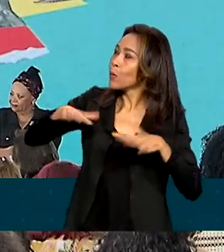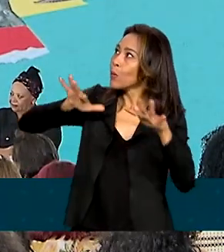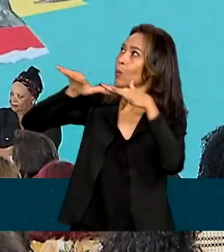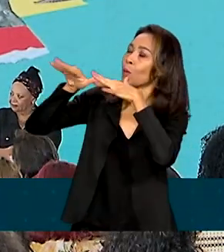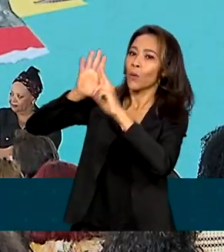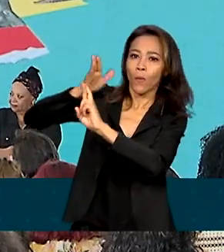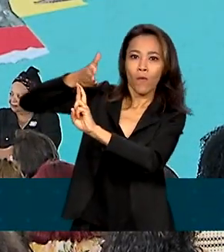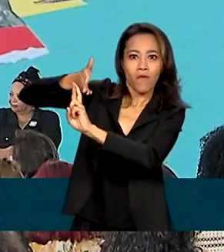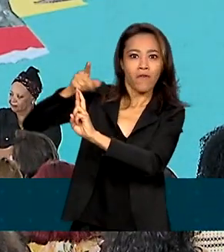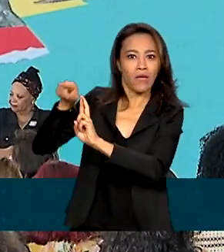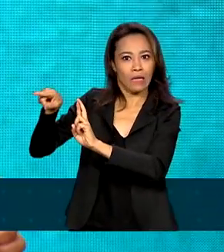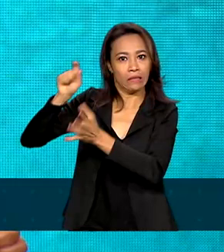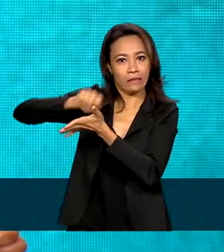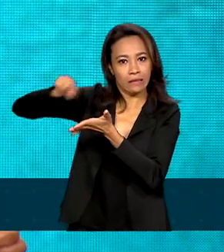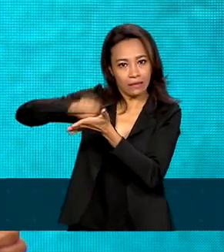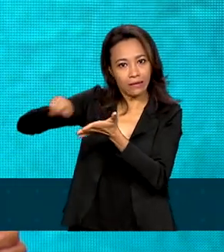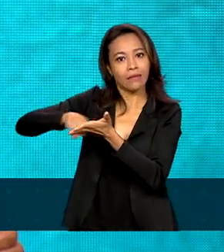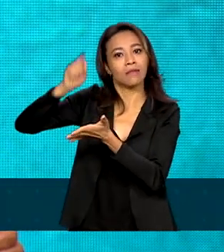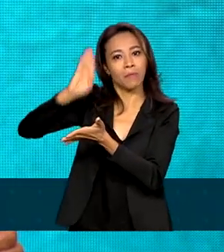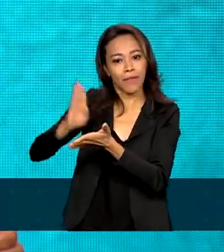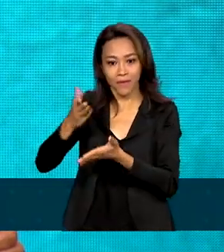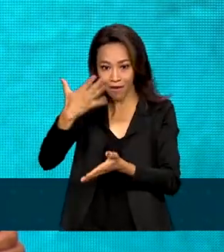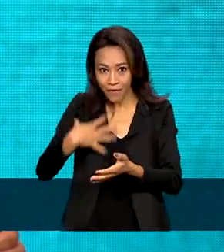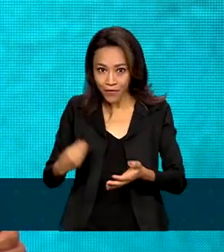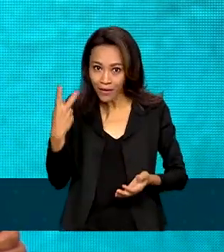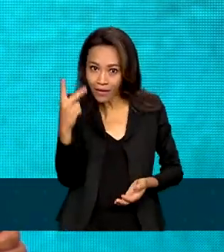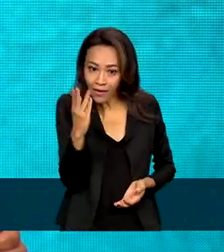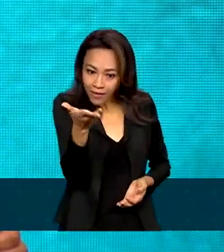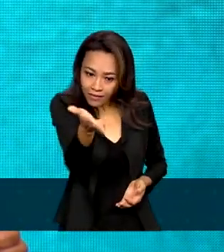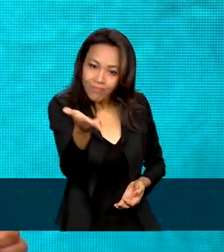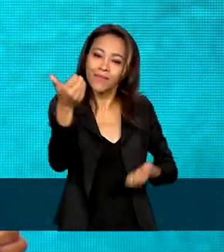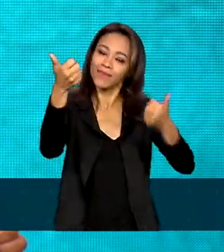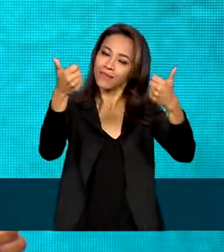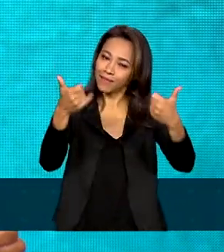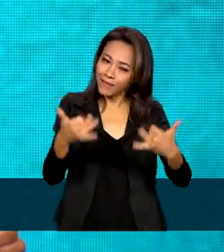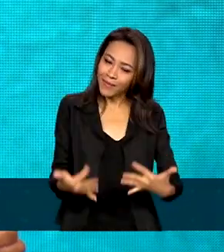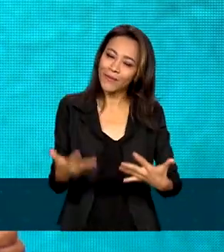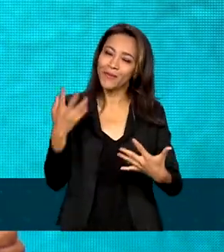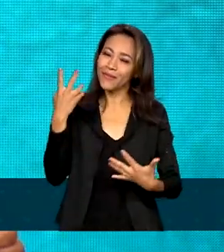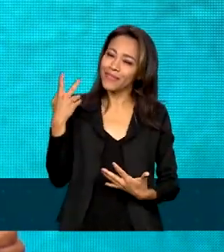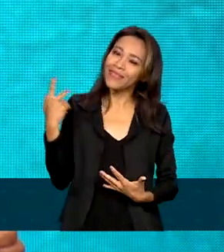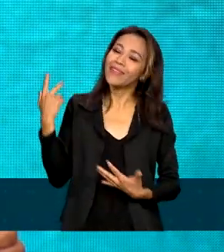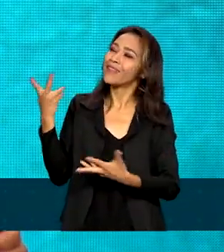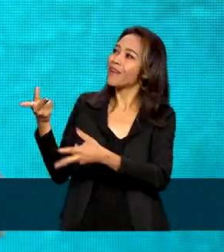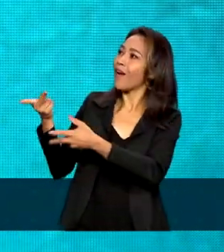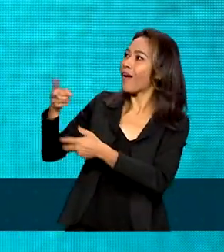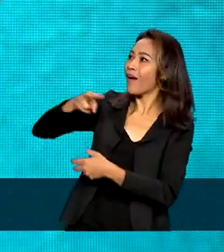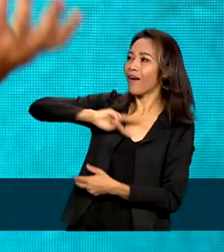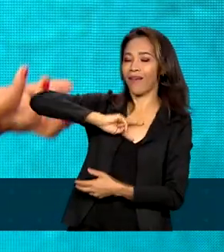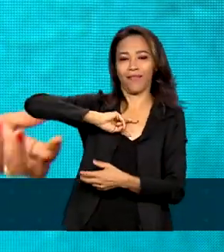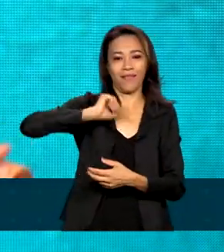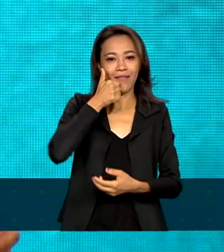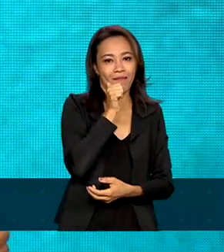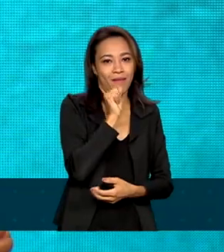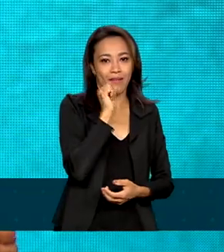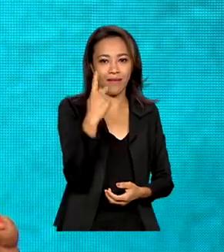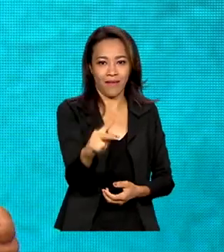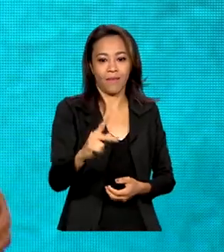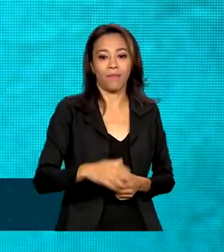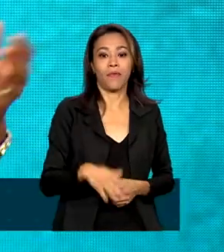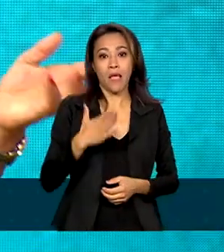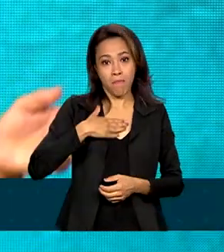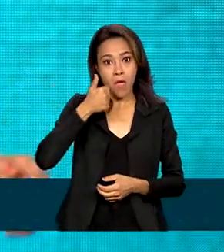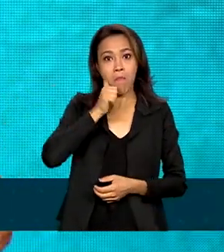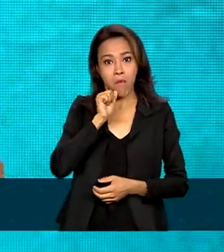escritoras brasileiras. E a filha dela falou sobre o legado deixado. Minha mãe era uma pessoa que, além de